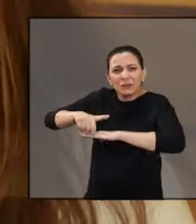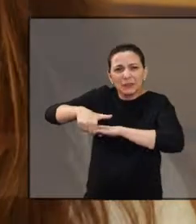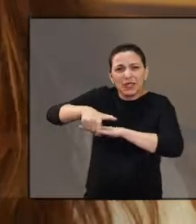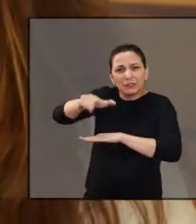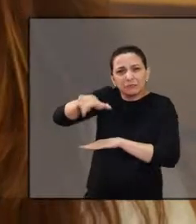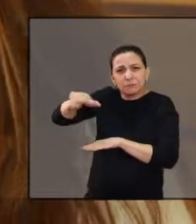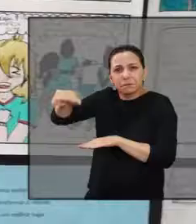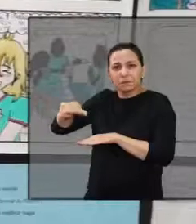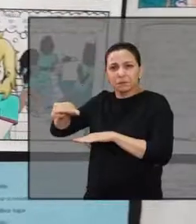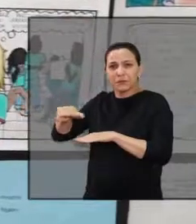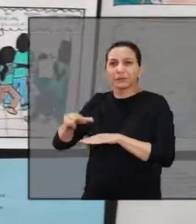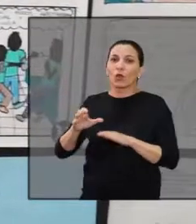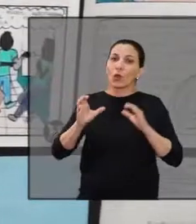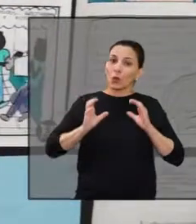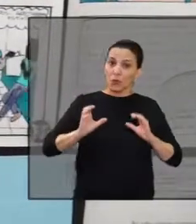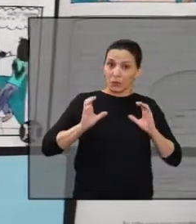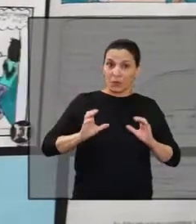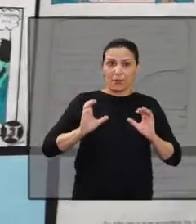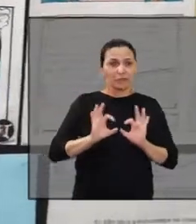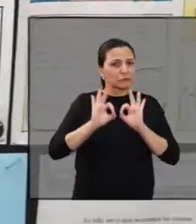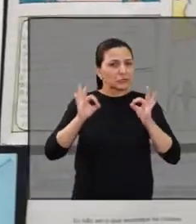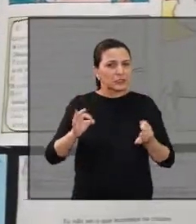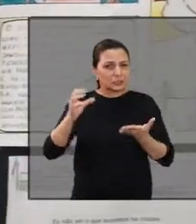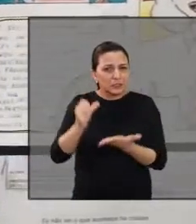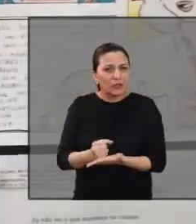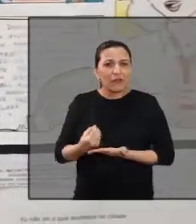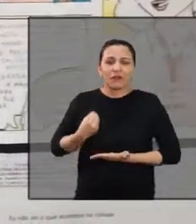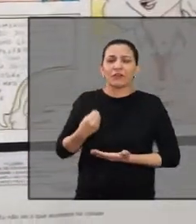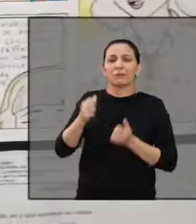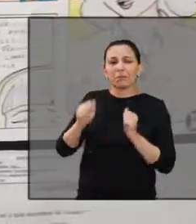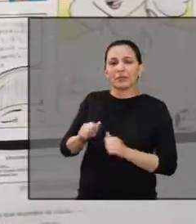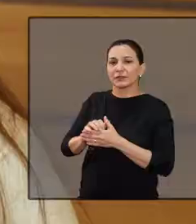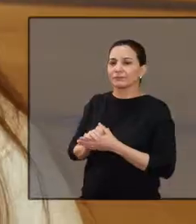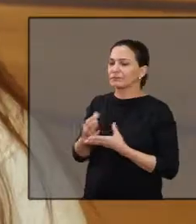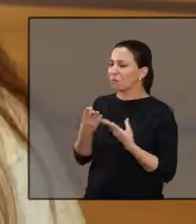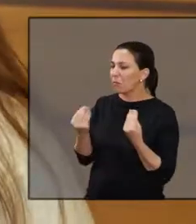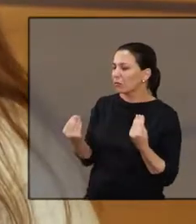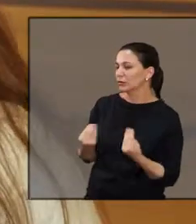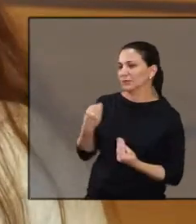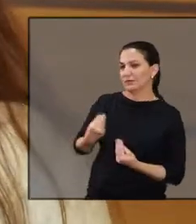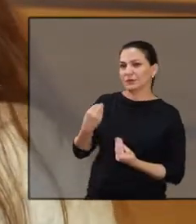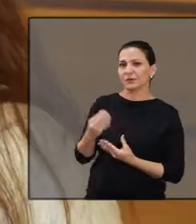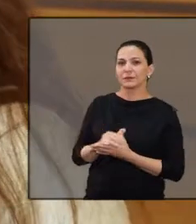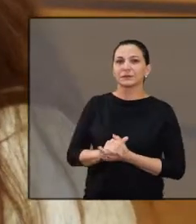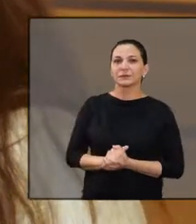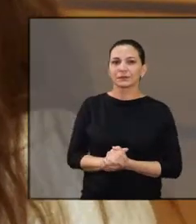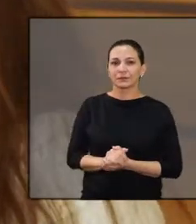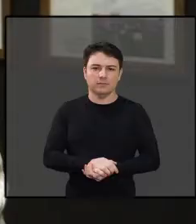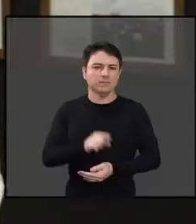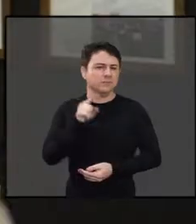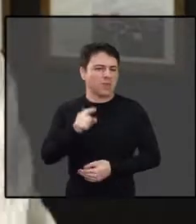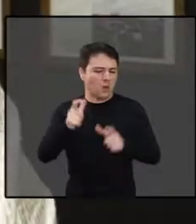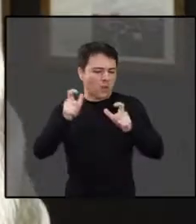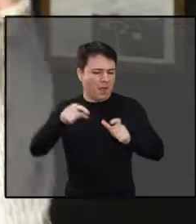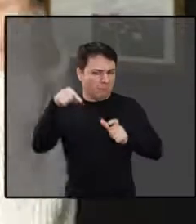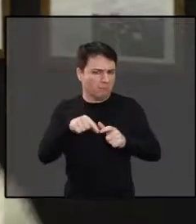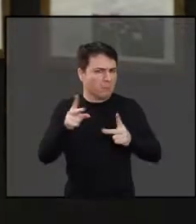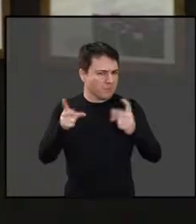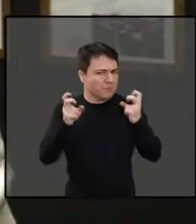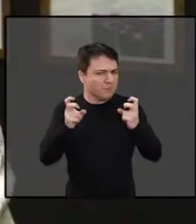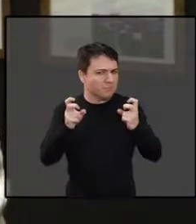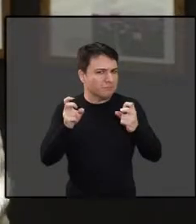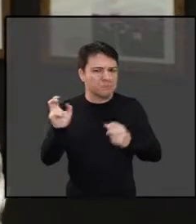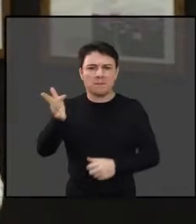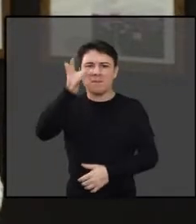respeitassem a faixa de pedestre. É uma atitude simples que pode salvar uma vida. Muitas. Você está